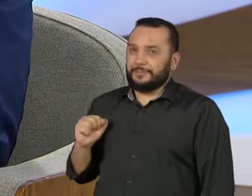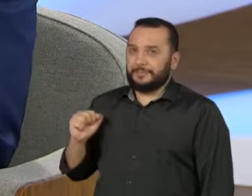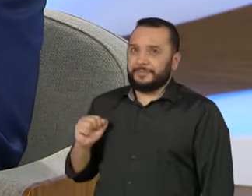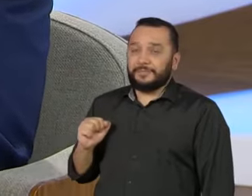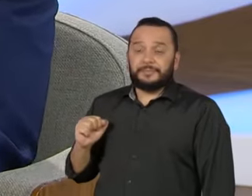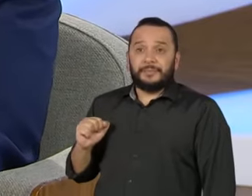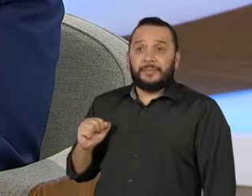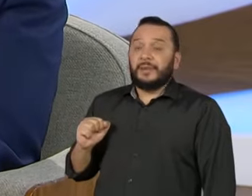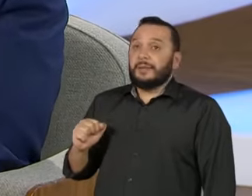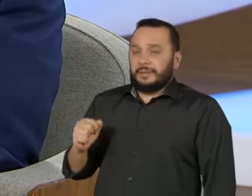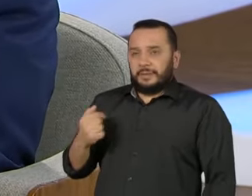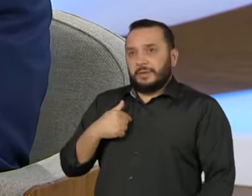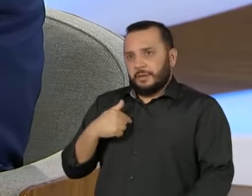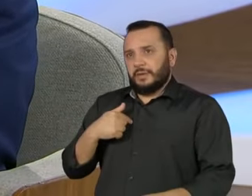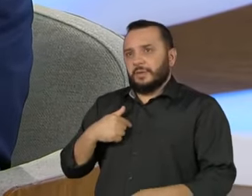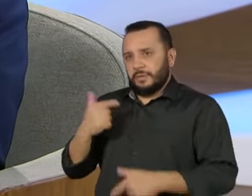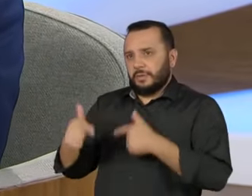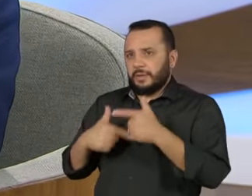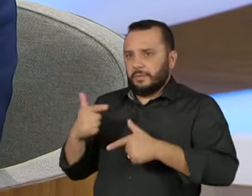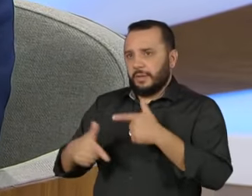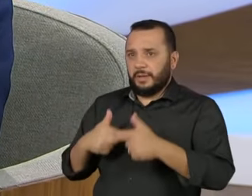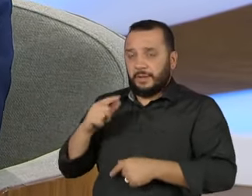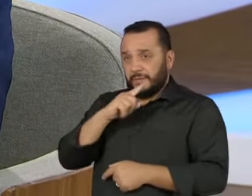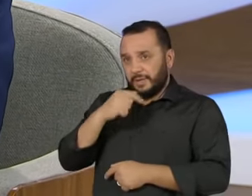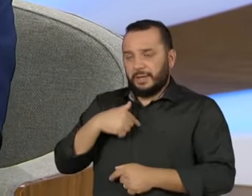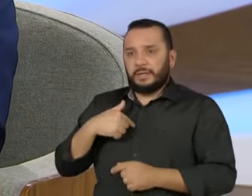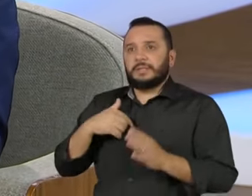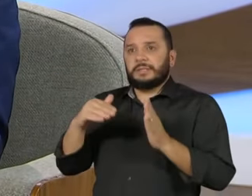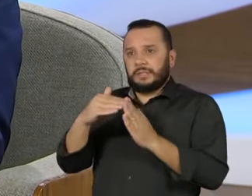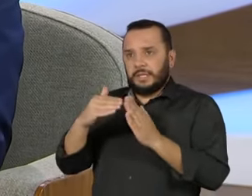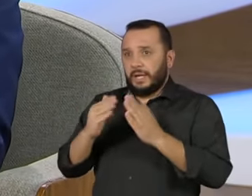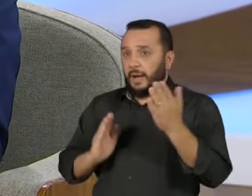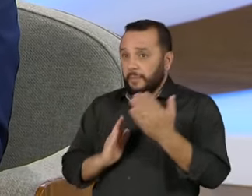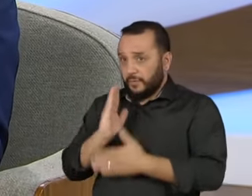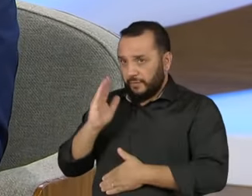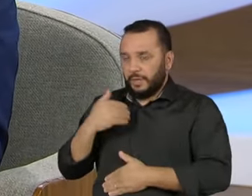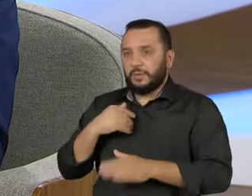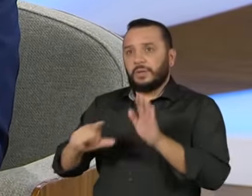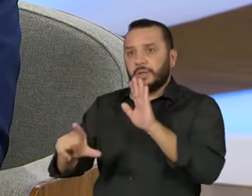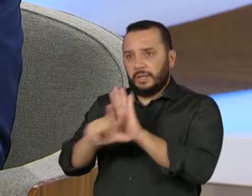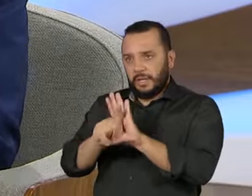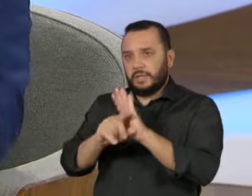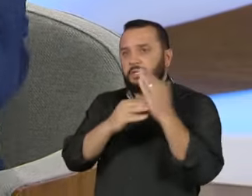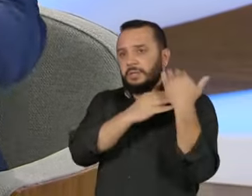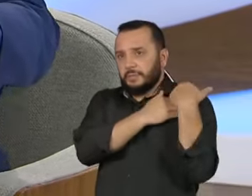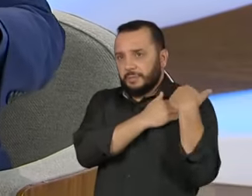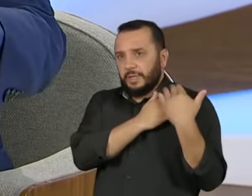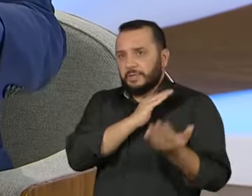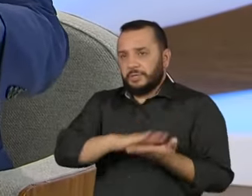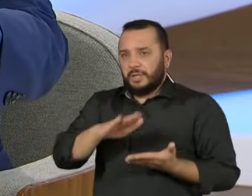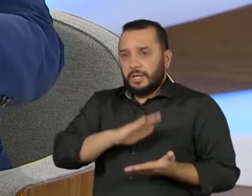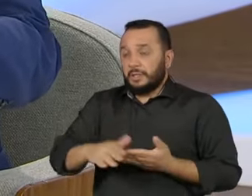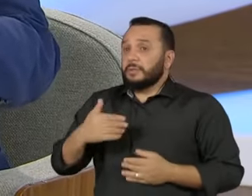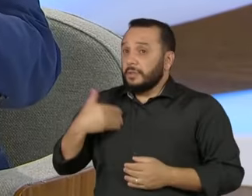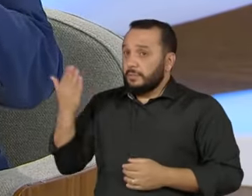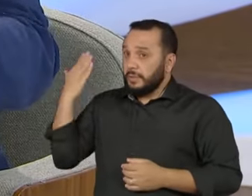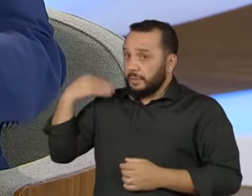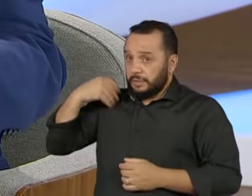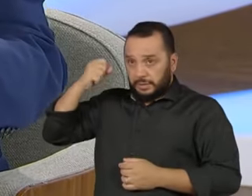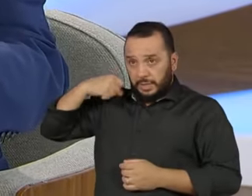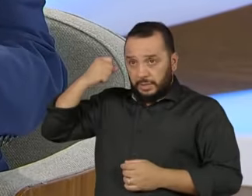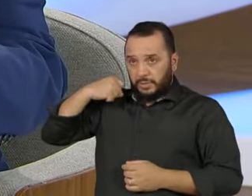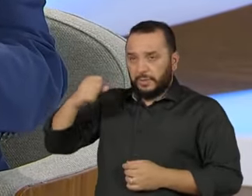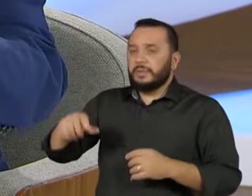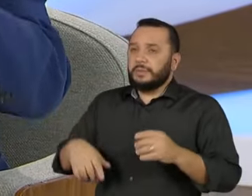Quando nós estávamos lá no Senado aprovando a Lei de Responsabilidade Fiscal, eu era senador, muitos daquelas forças políticas que